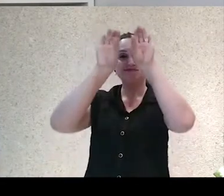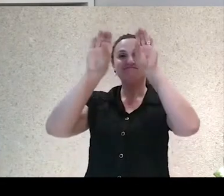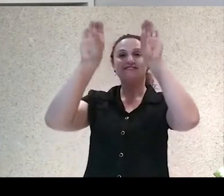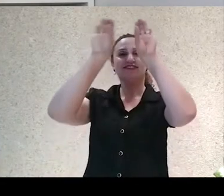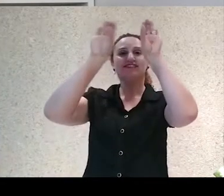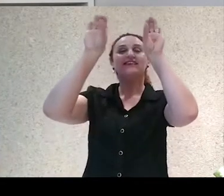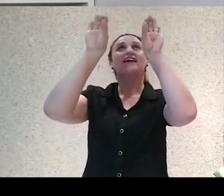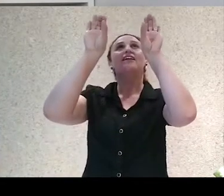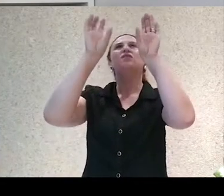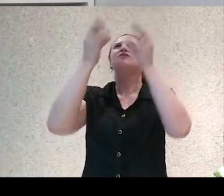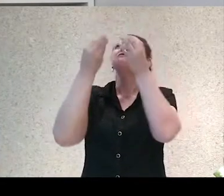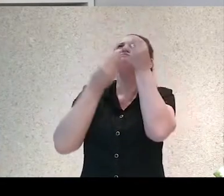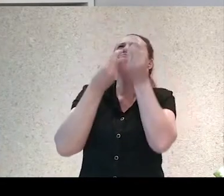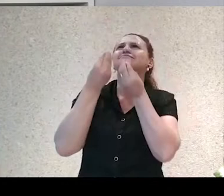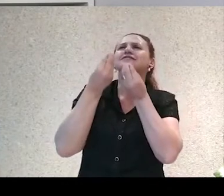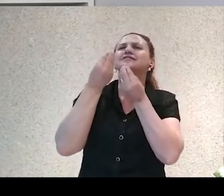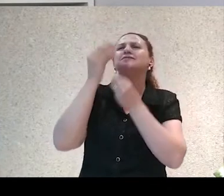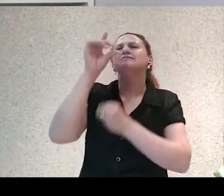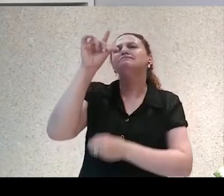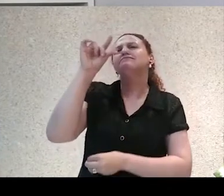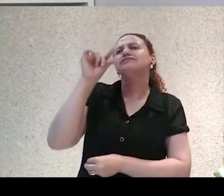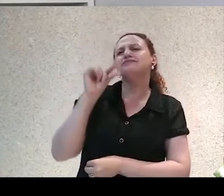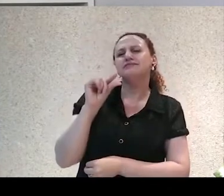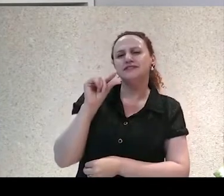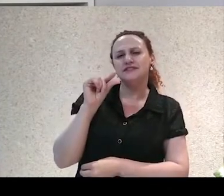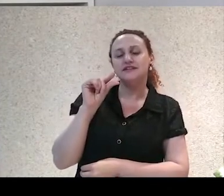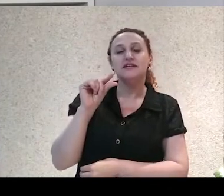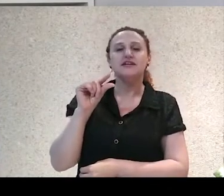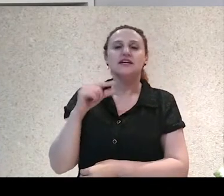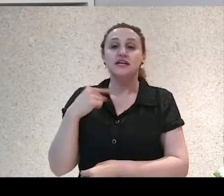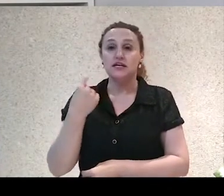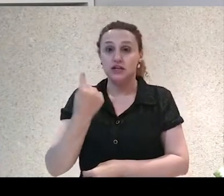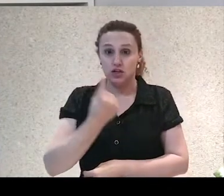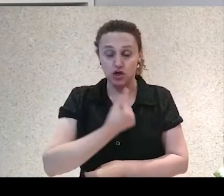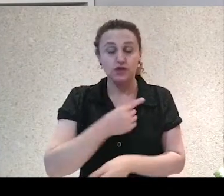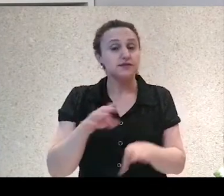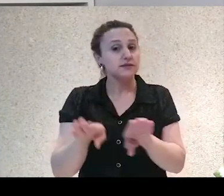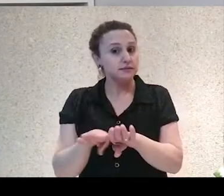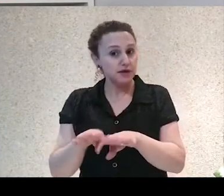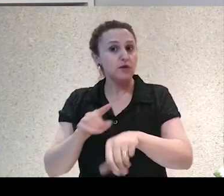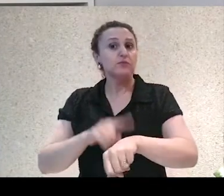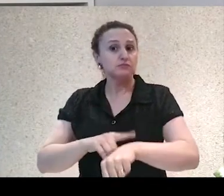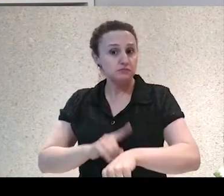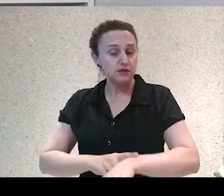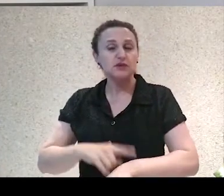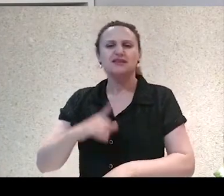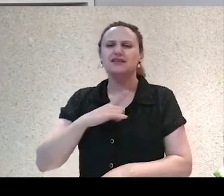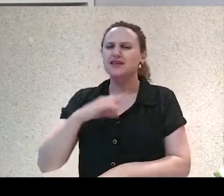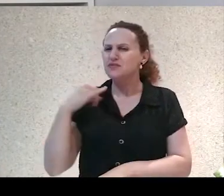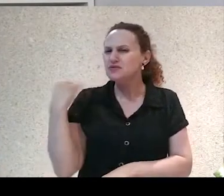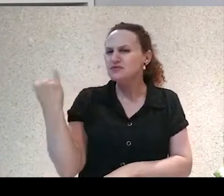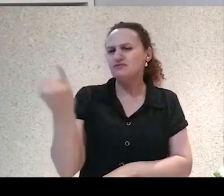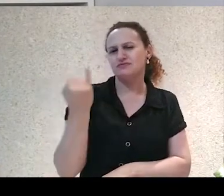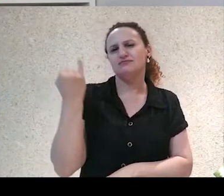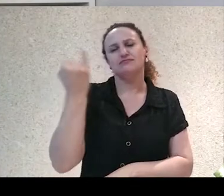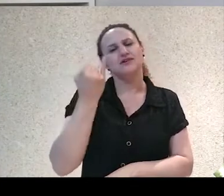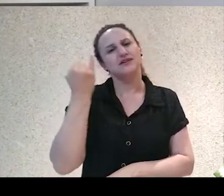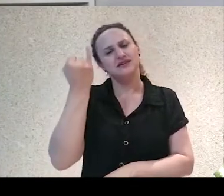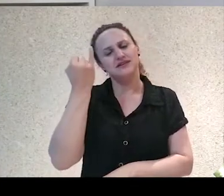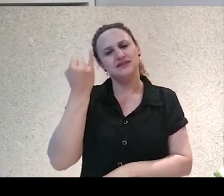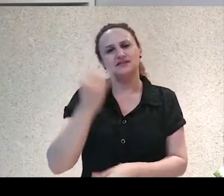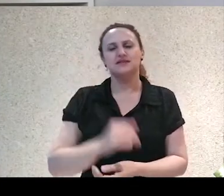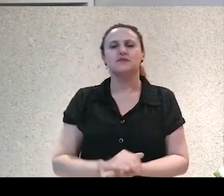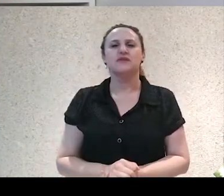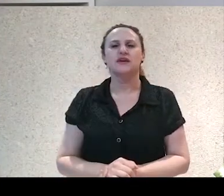pequenos nós somos. Ao mesmo tempo, nós temos uma importância muito grande em relação ao planeta em que a gente vive. Um